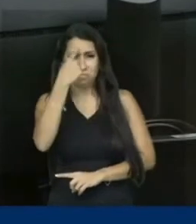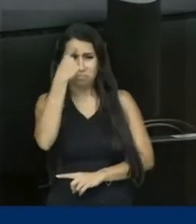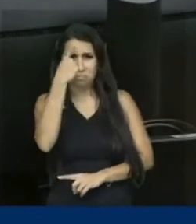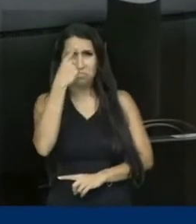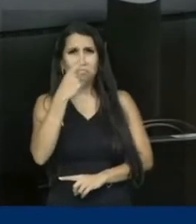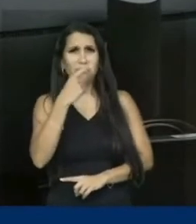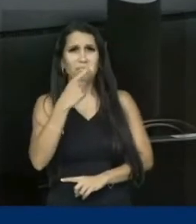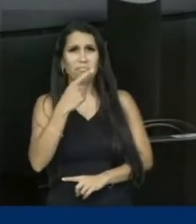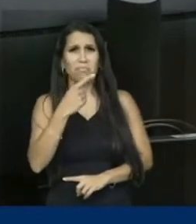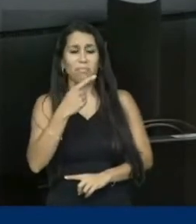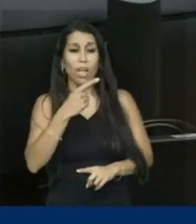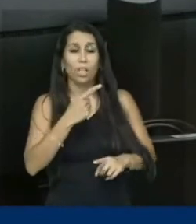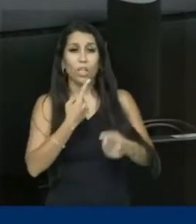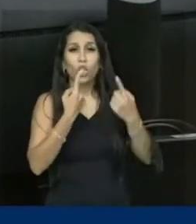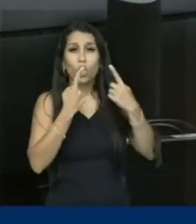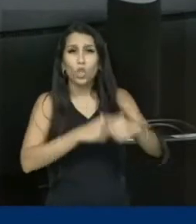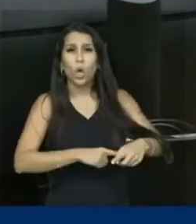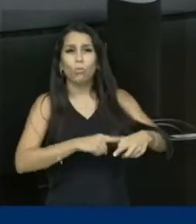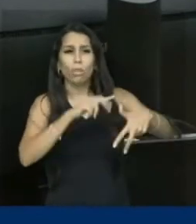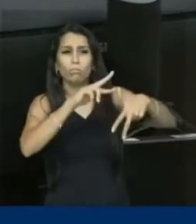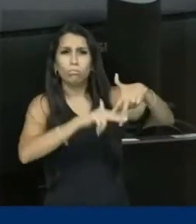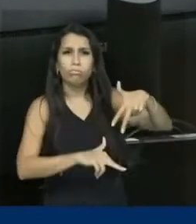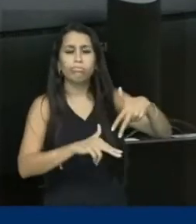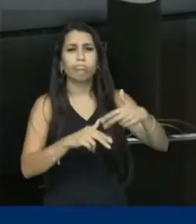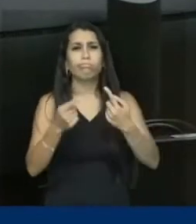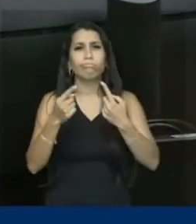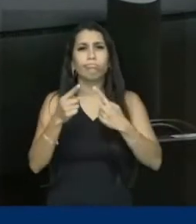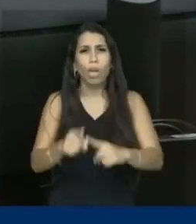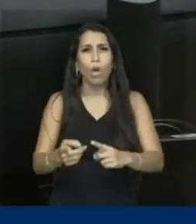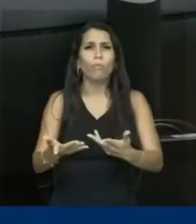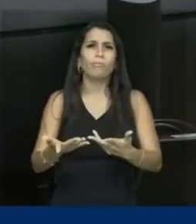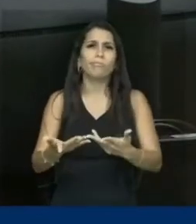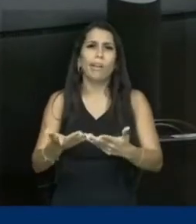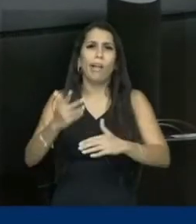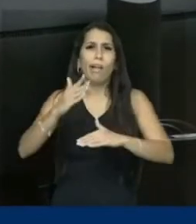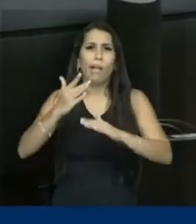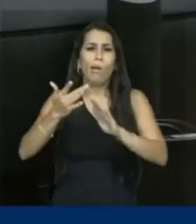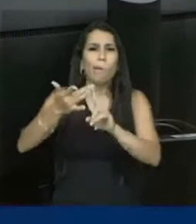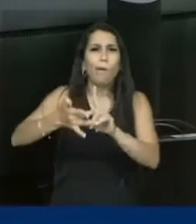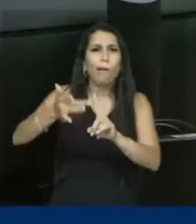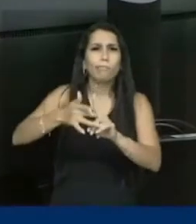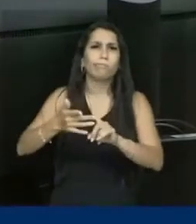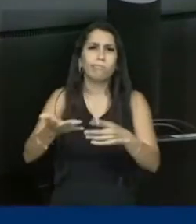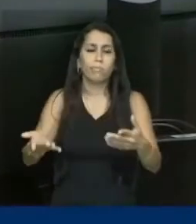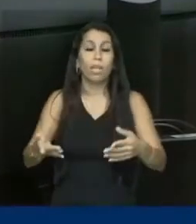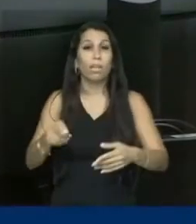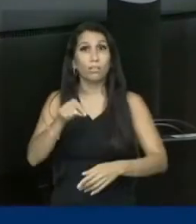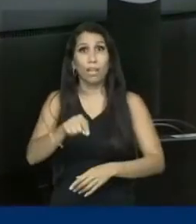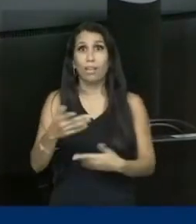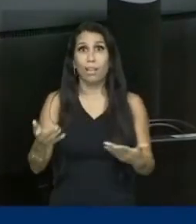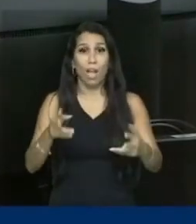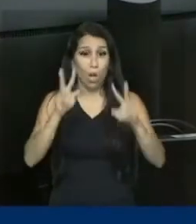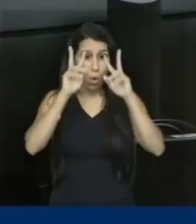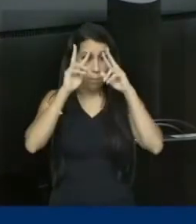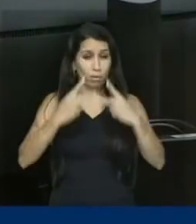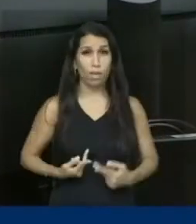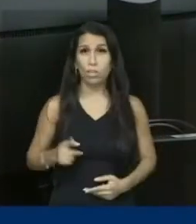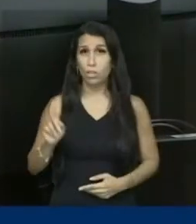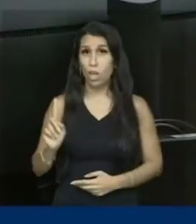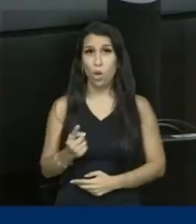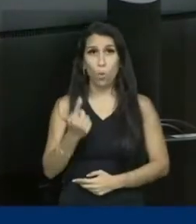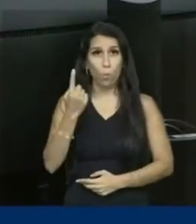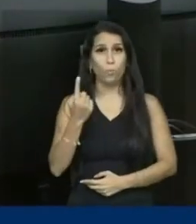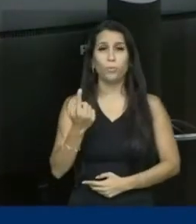racista, enfim, as discriminações, porque se perde a noção de humanidade, que a humanidade é uma só. A